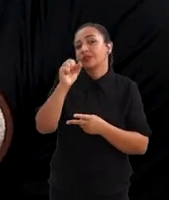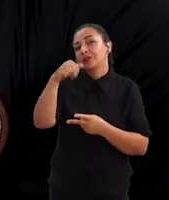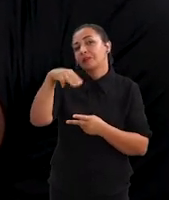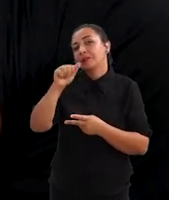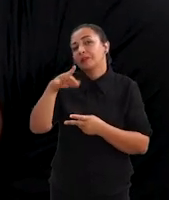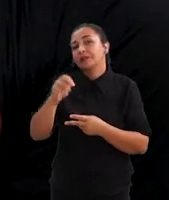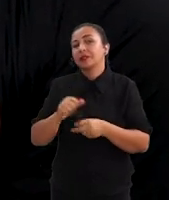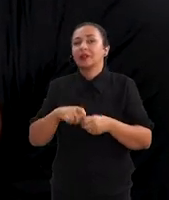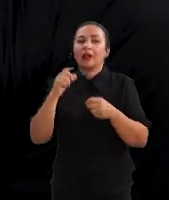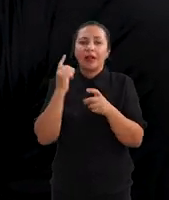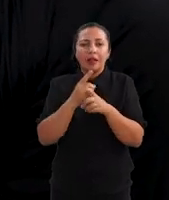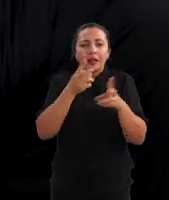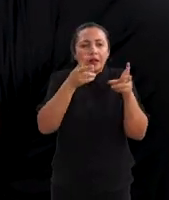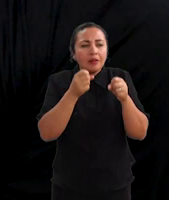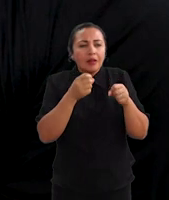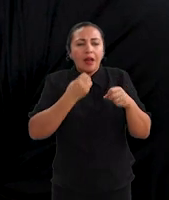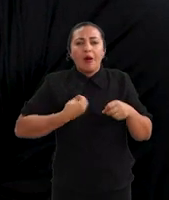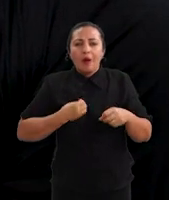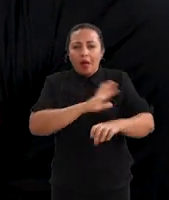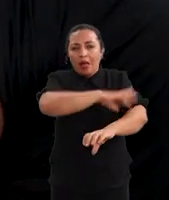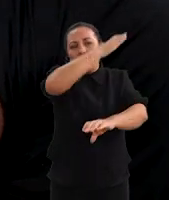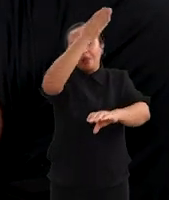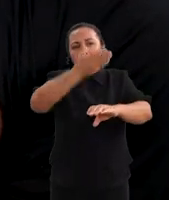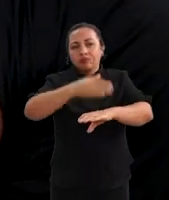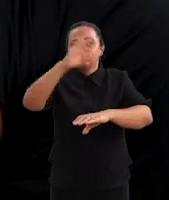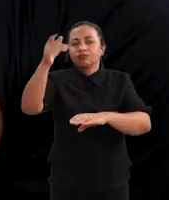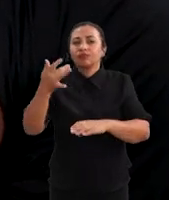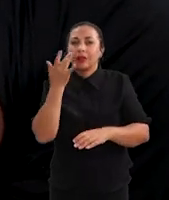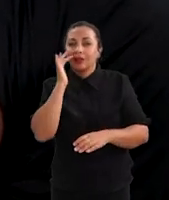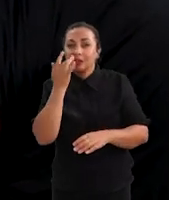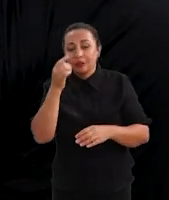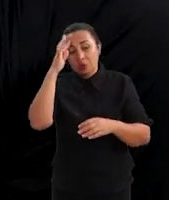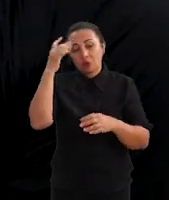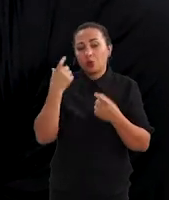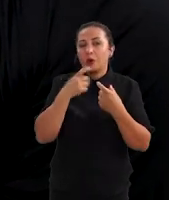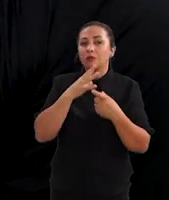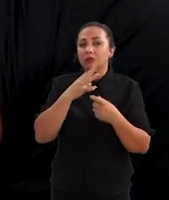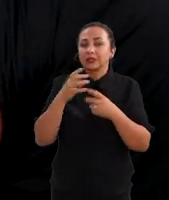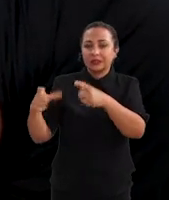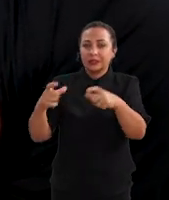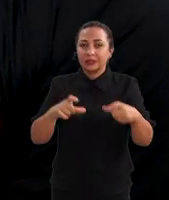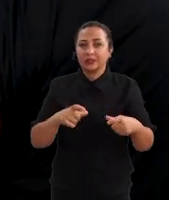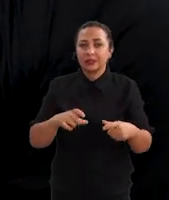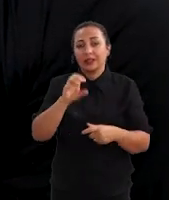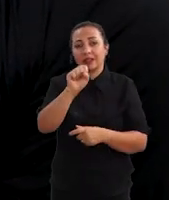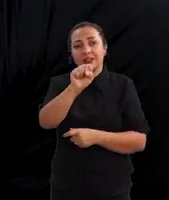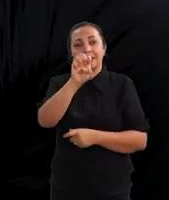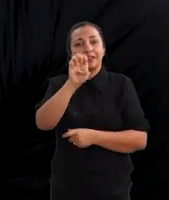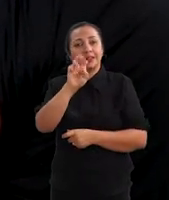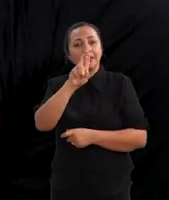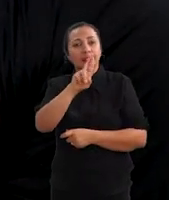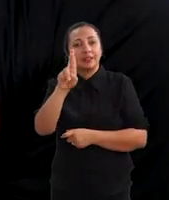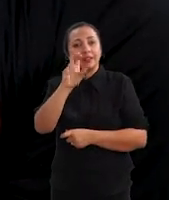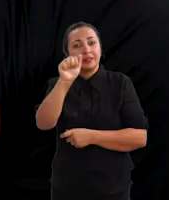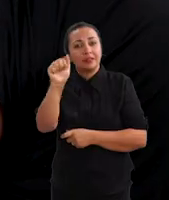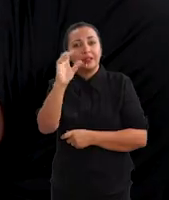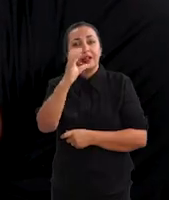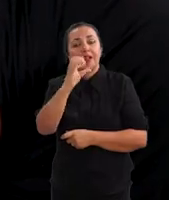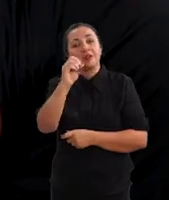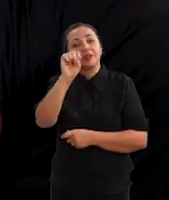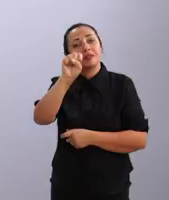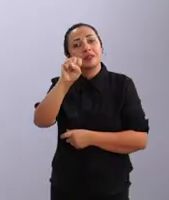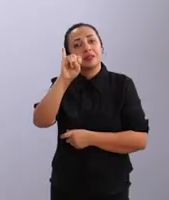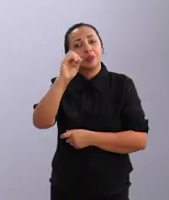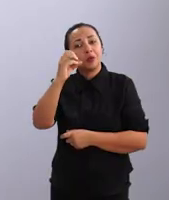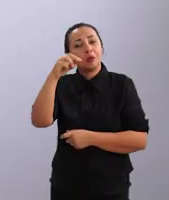atualmente endêmico da Chapada Diamantina, conhecido só para uma localidade, que é a Serra do Sincorá, no município de Mucu